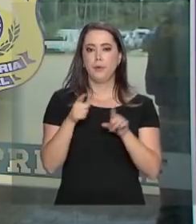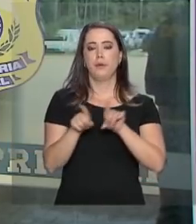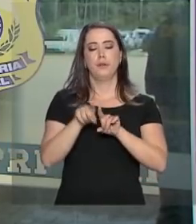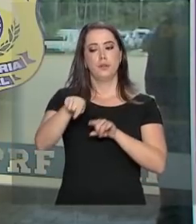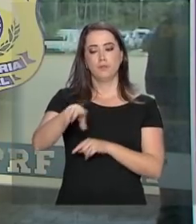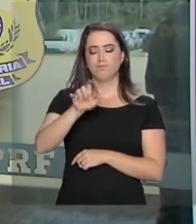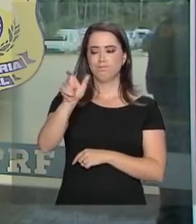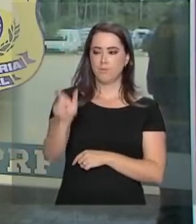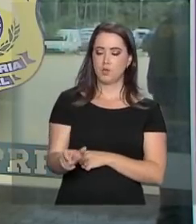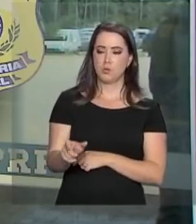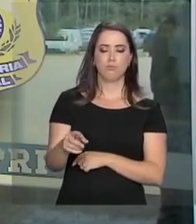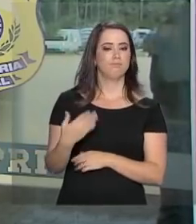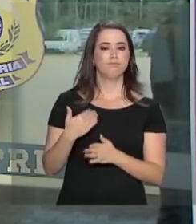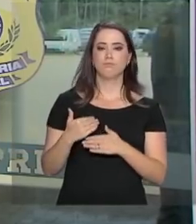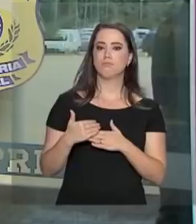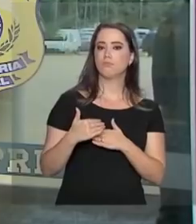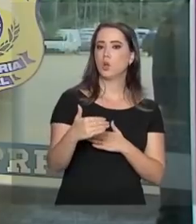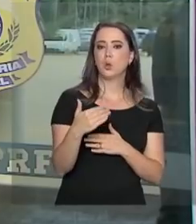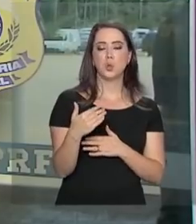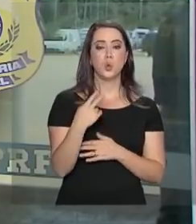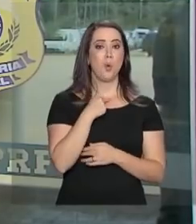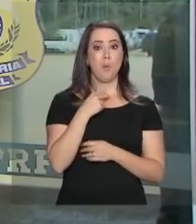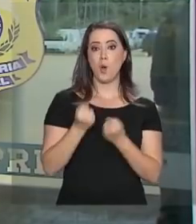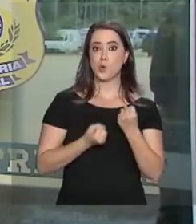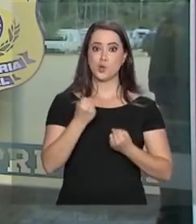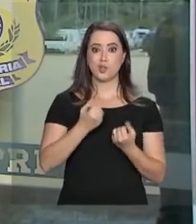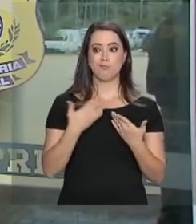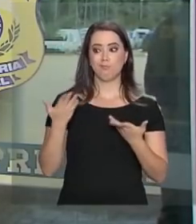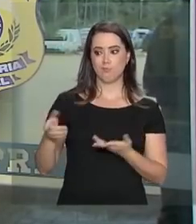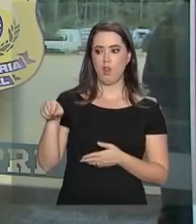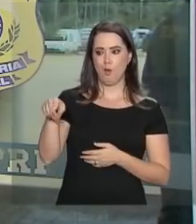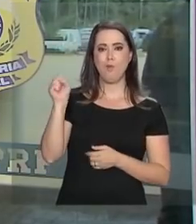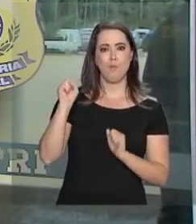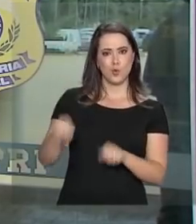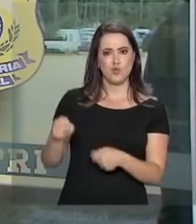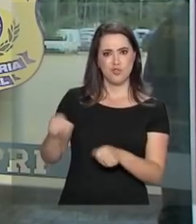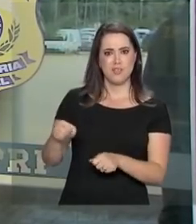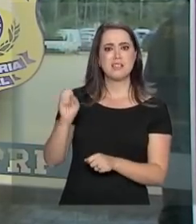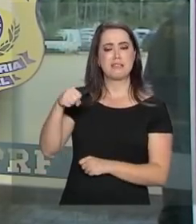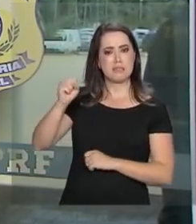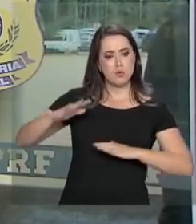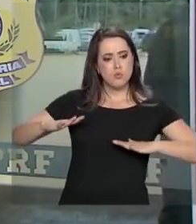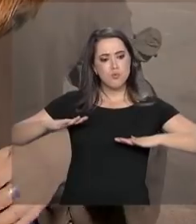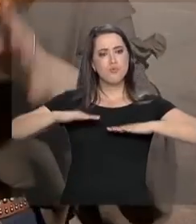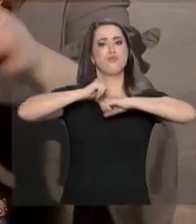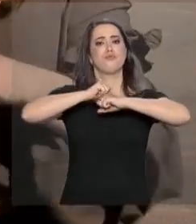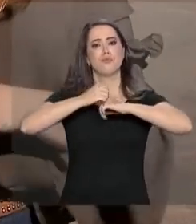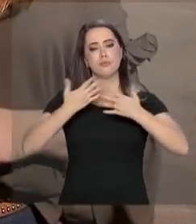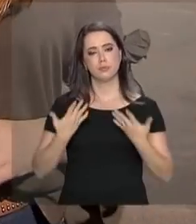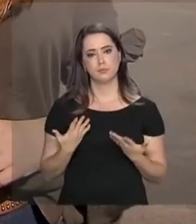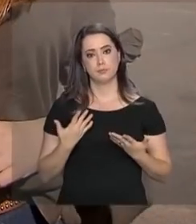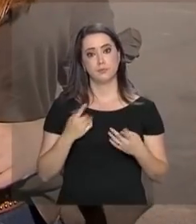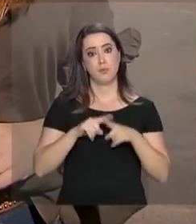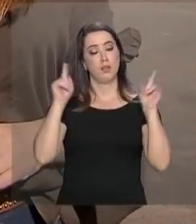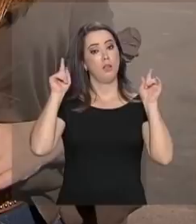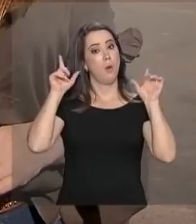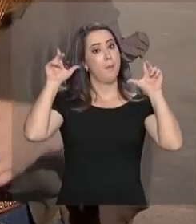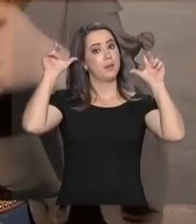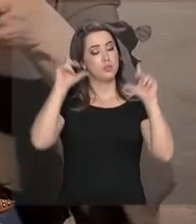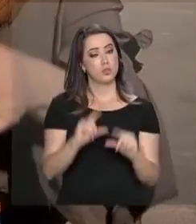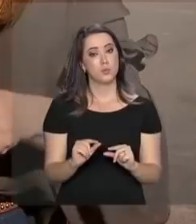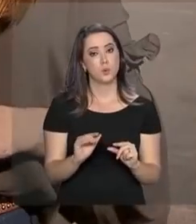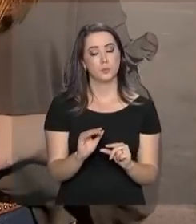esses motoristas, a partir daquele momento, deixaram de dirigir. E eram potenciais causadores de acidentes. E para combater o crime